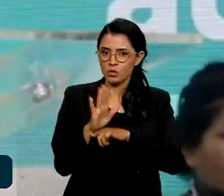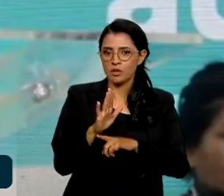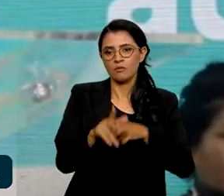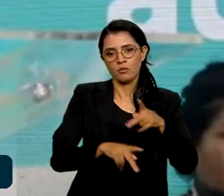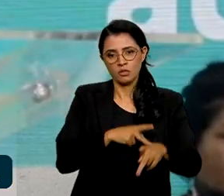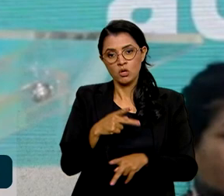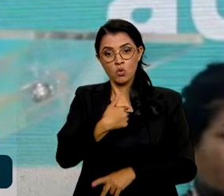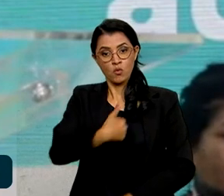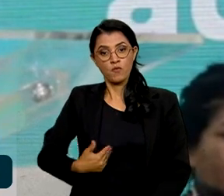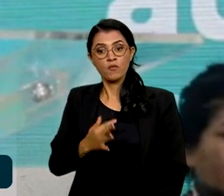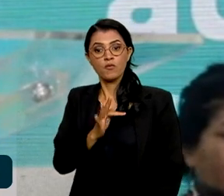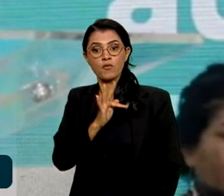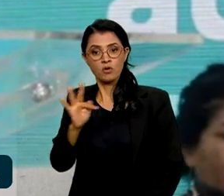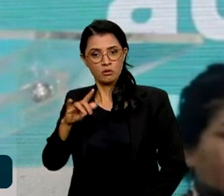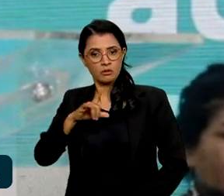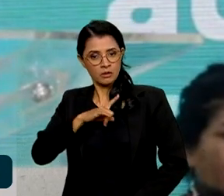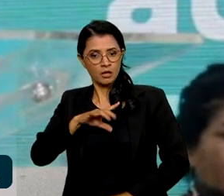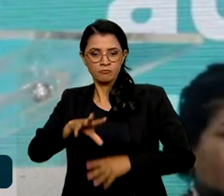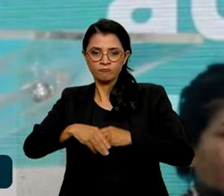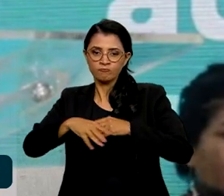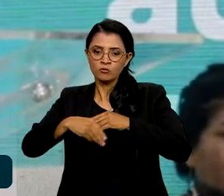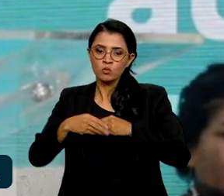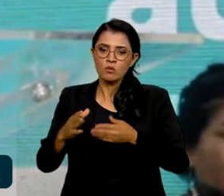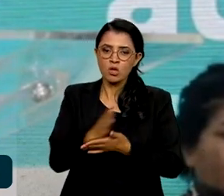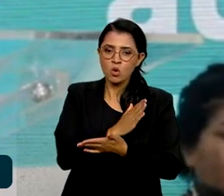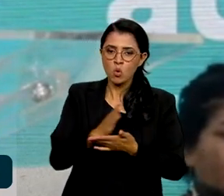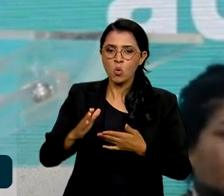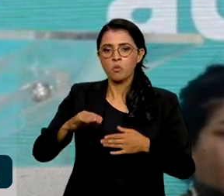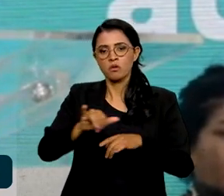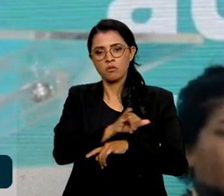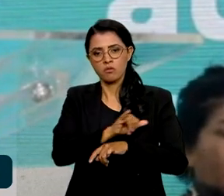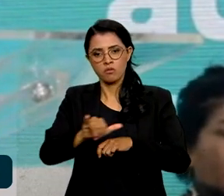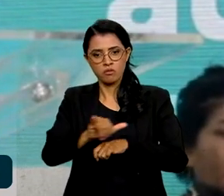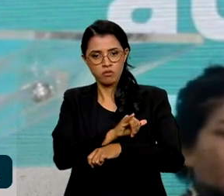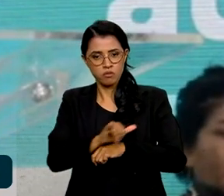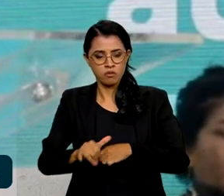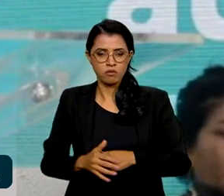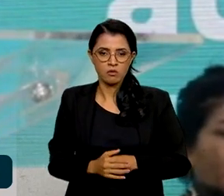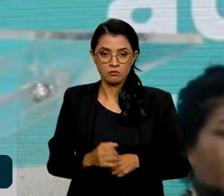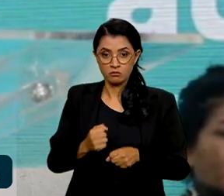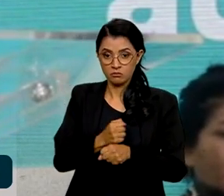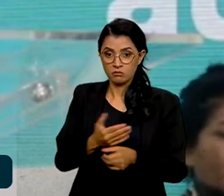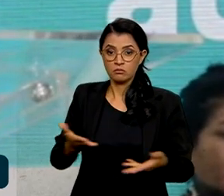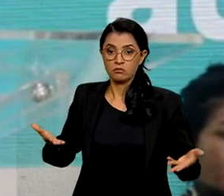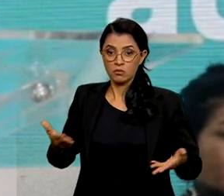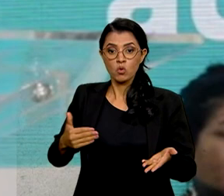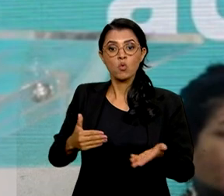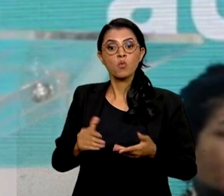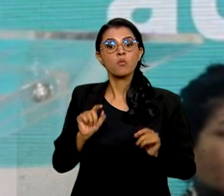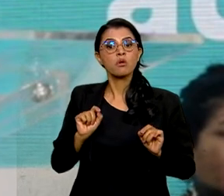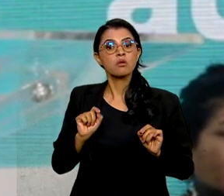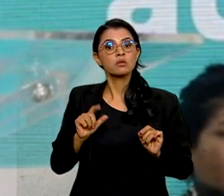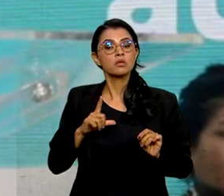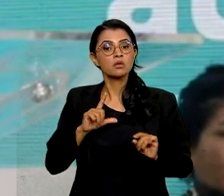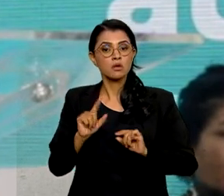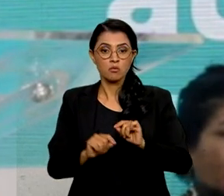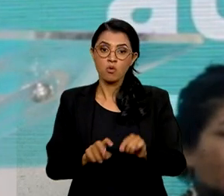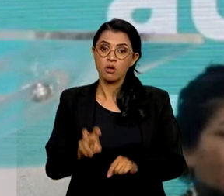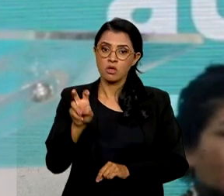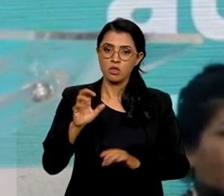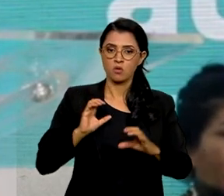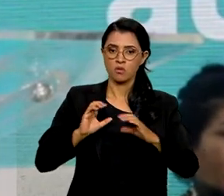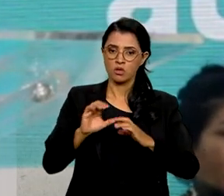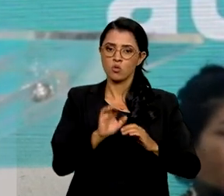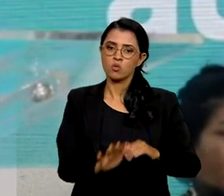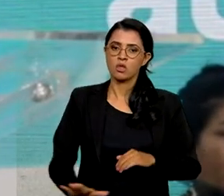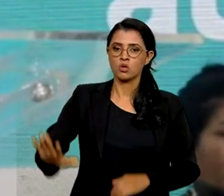o governo federal tem incrementado algumas medidas. Nesse ano, iniciamos a elaboração da 5ª Comunicação